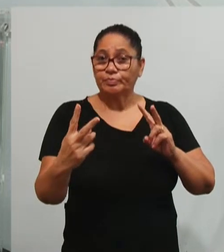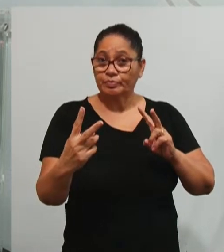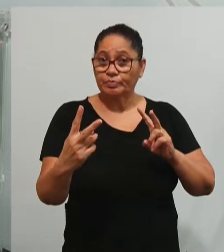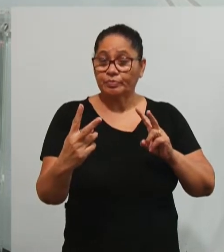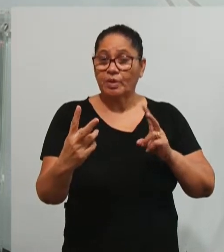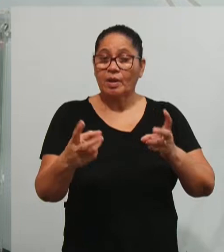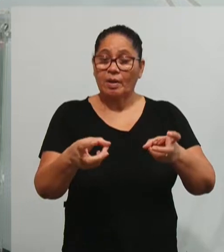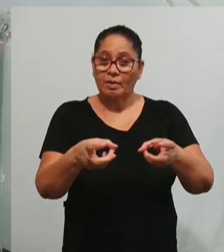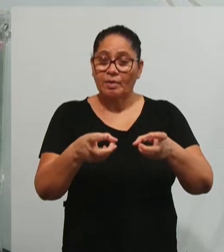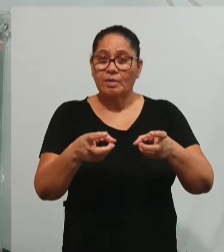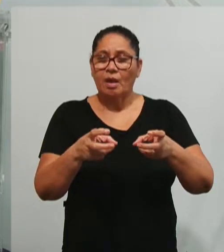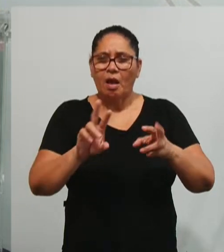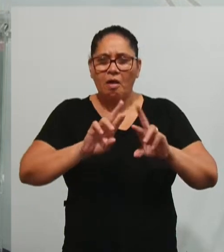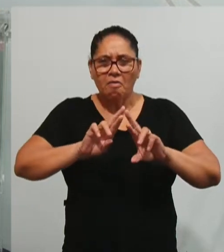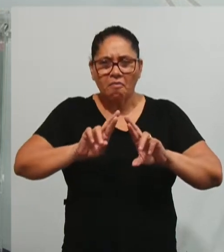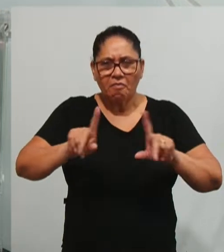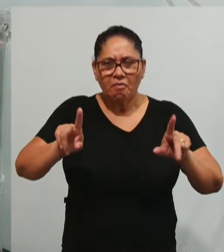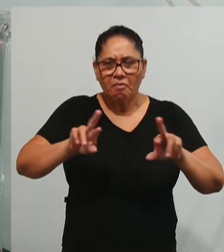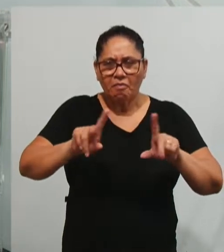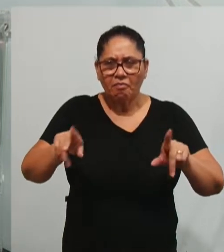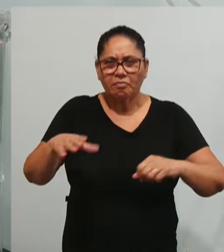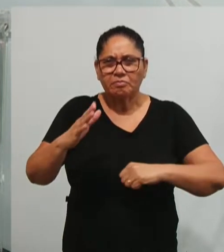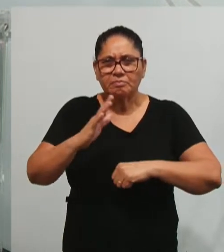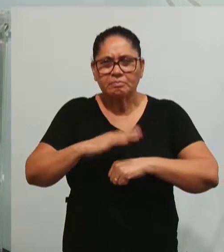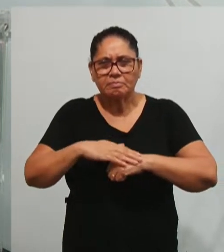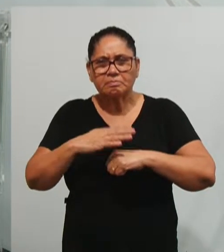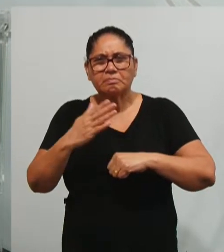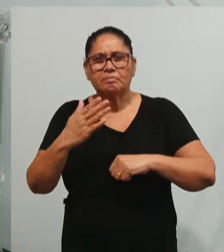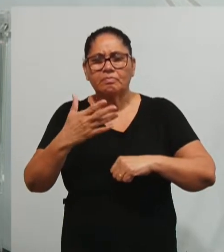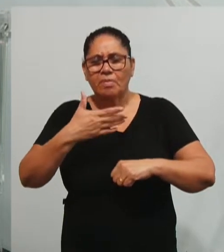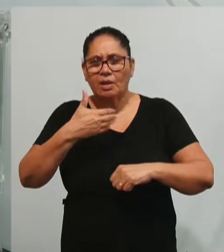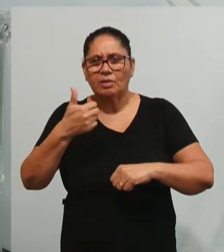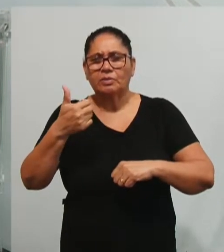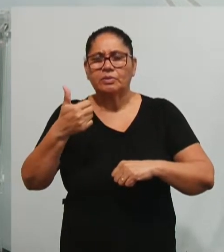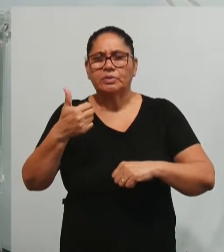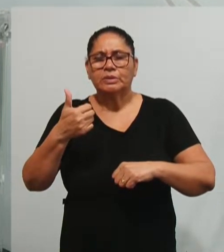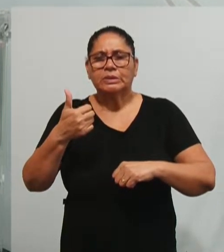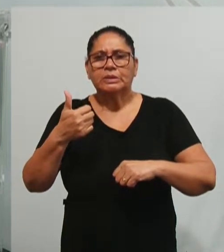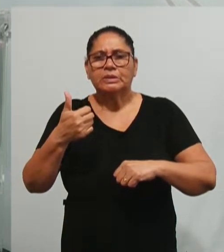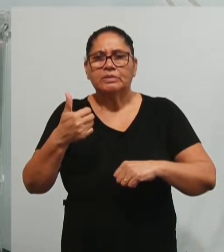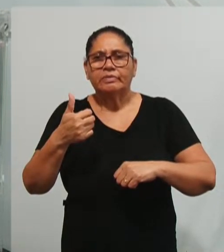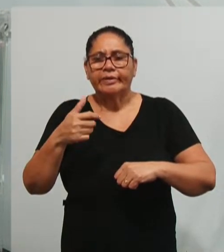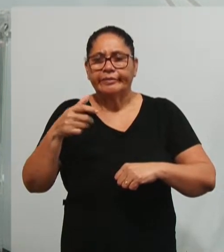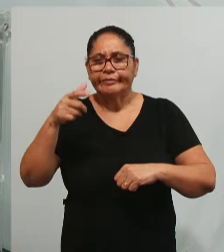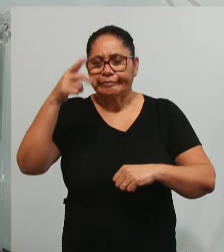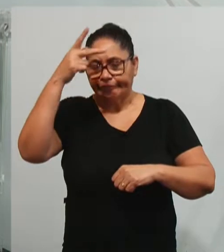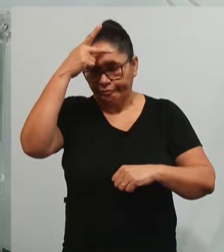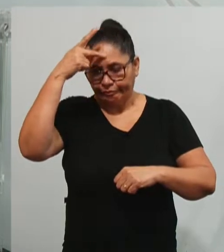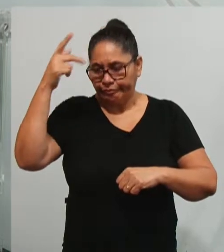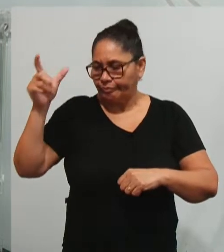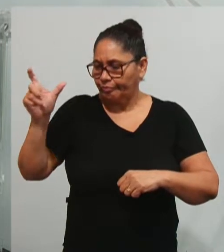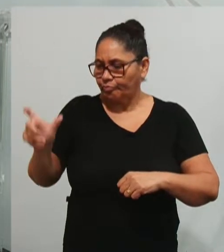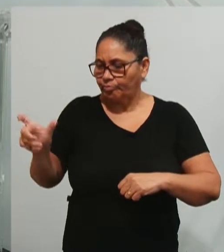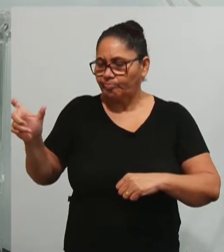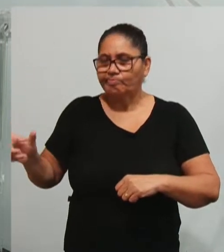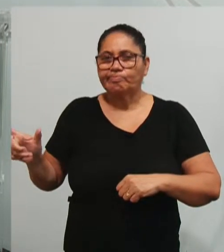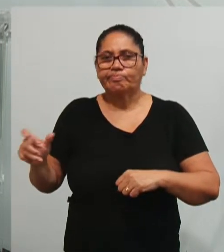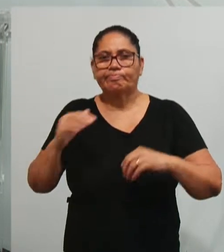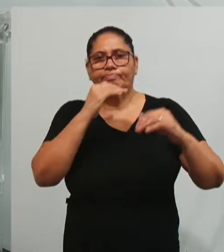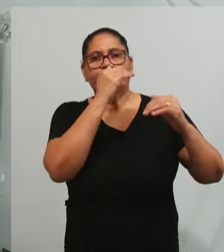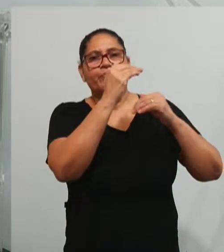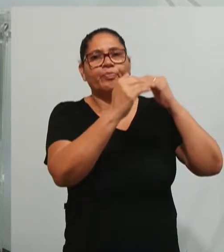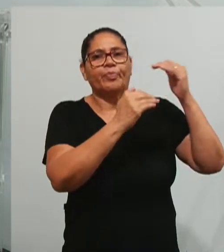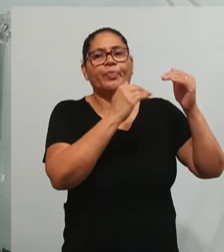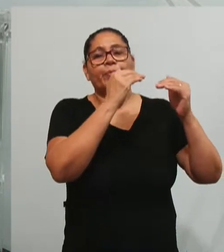há vários elementos pontuais, porque são vários atores que participam num processo